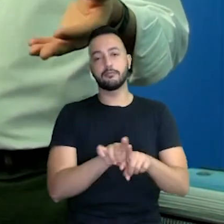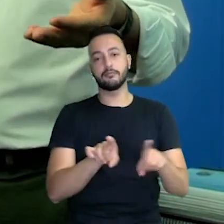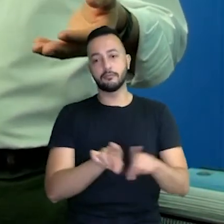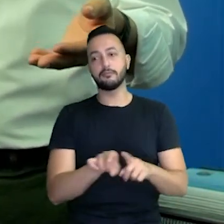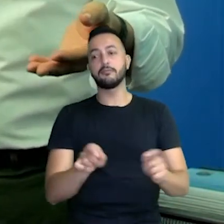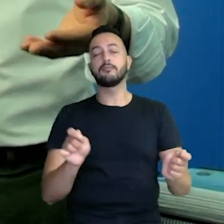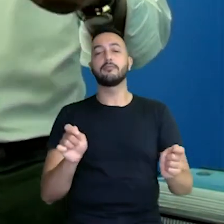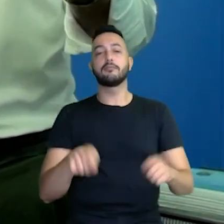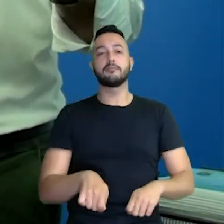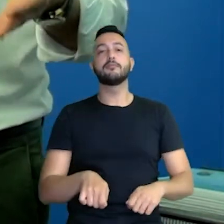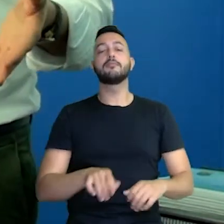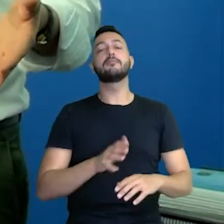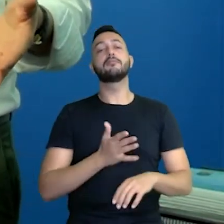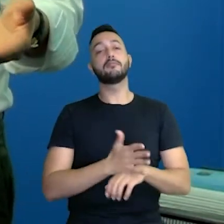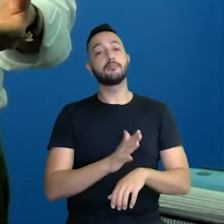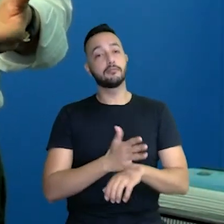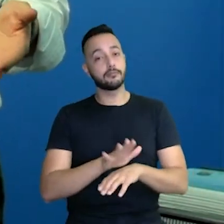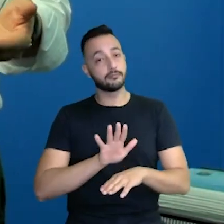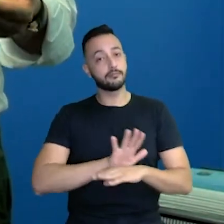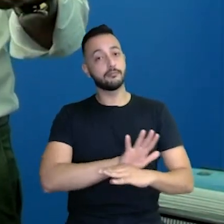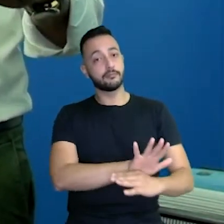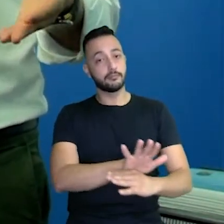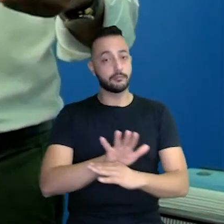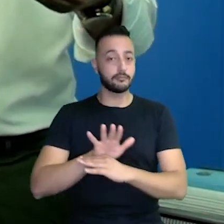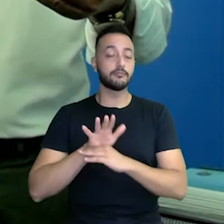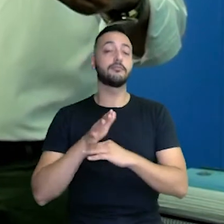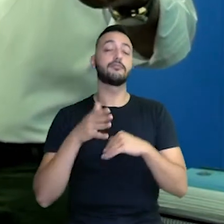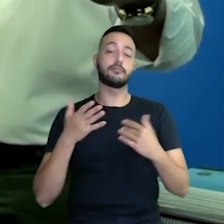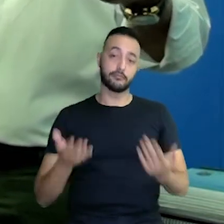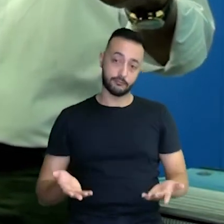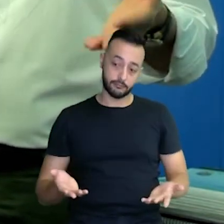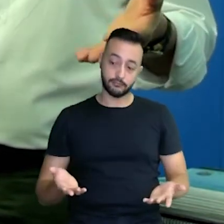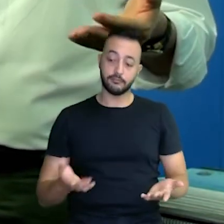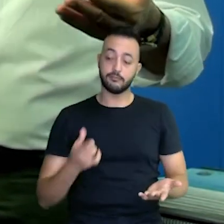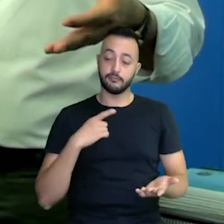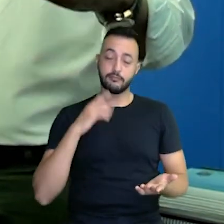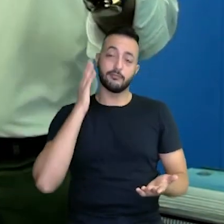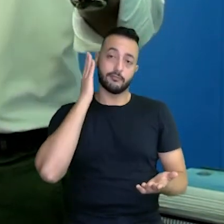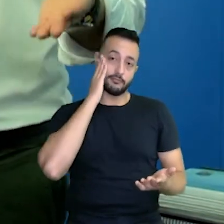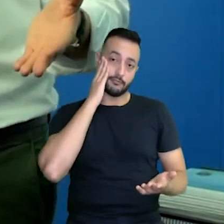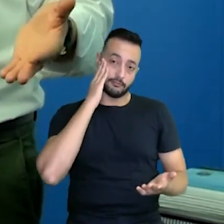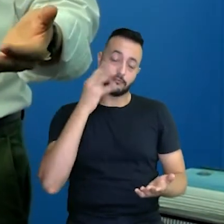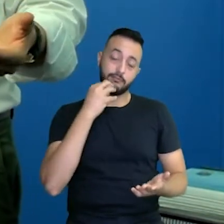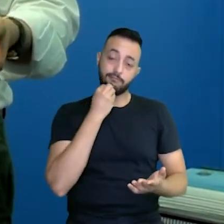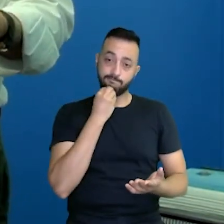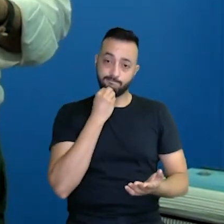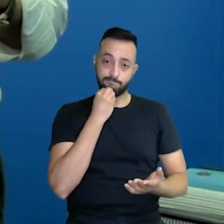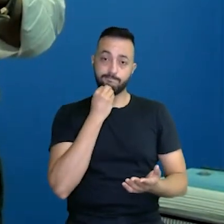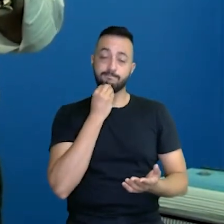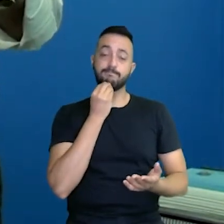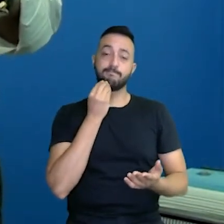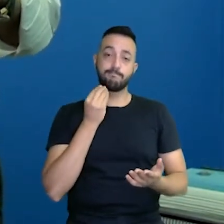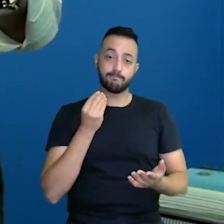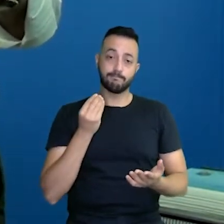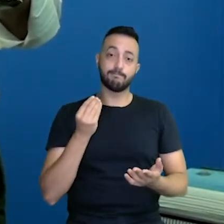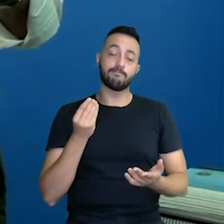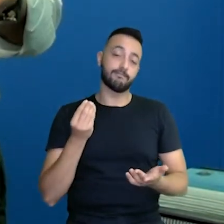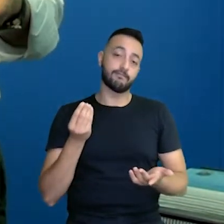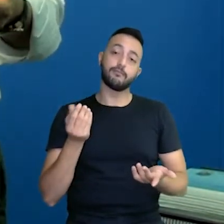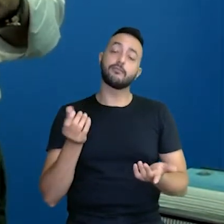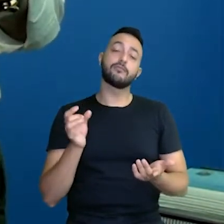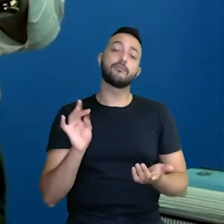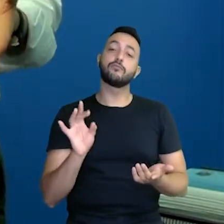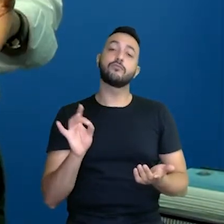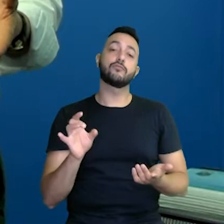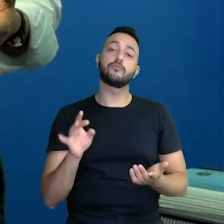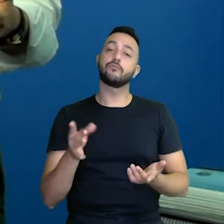vai estar praticando. Como é bom a gente saber que ter oportunidade de não ficar